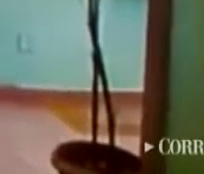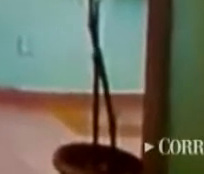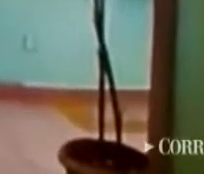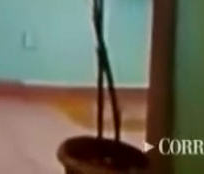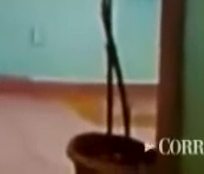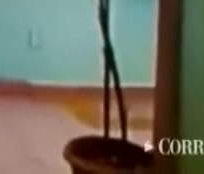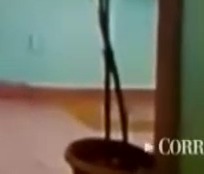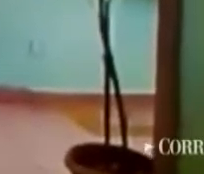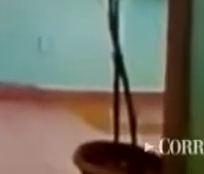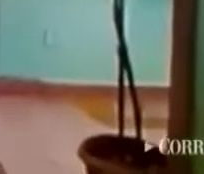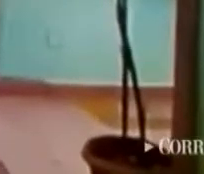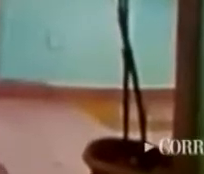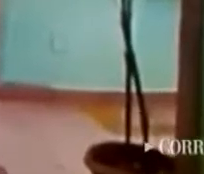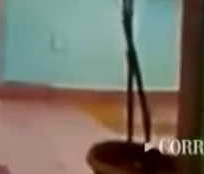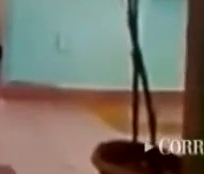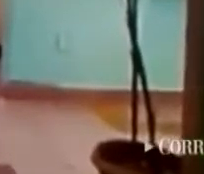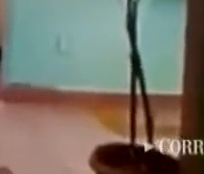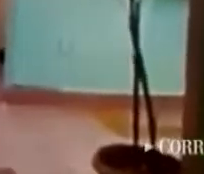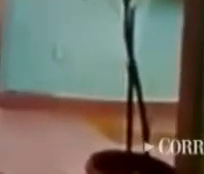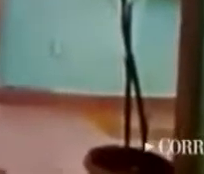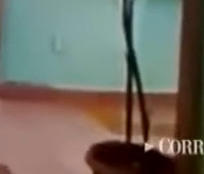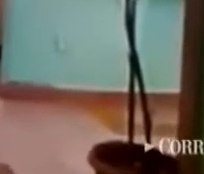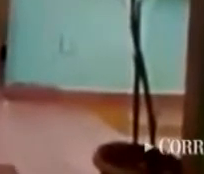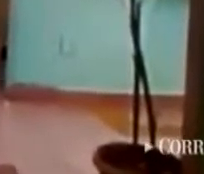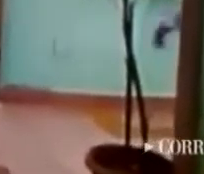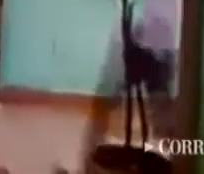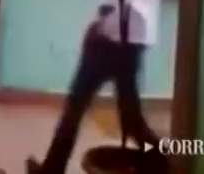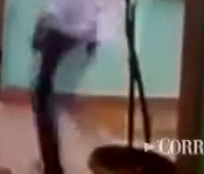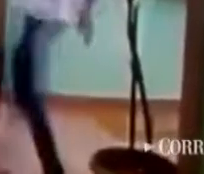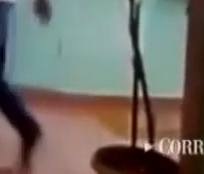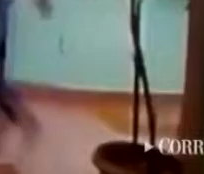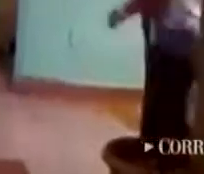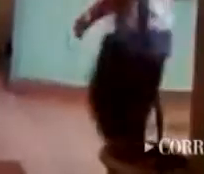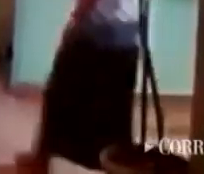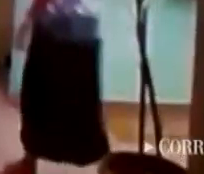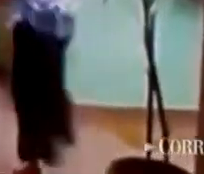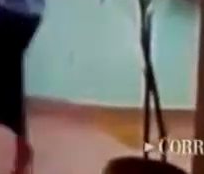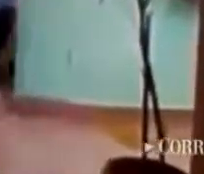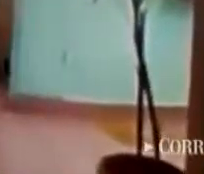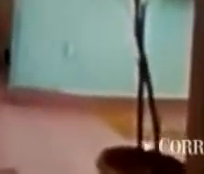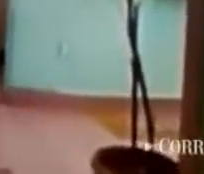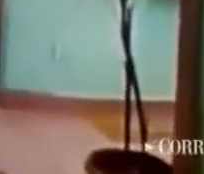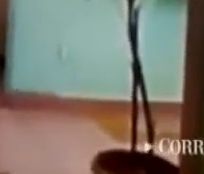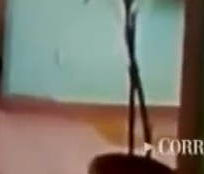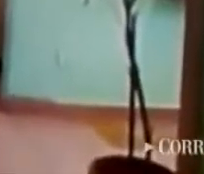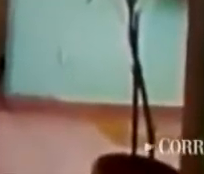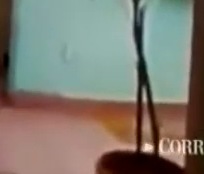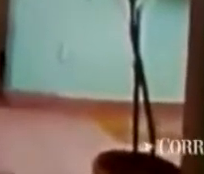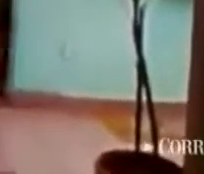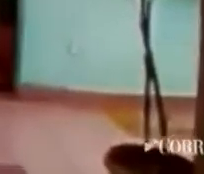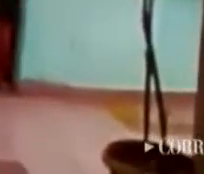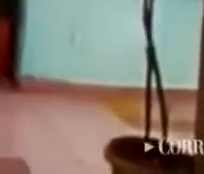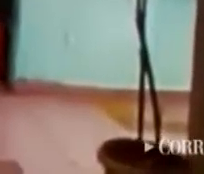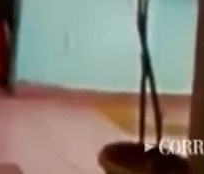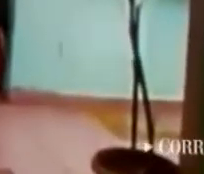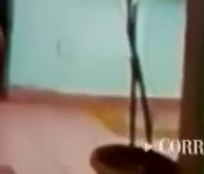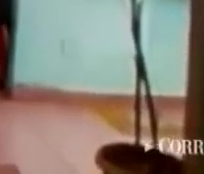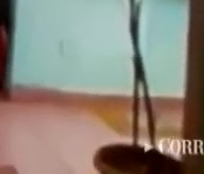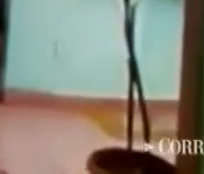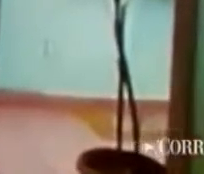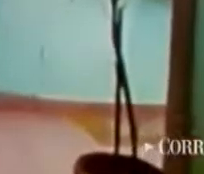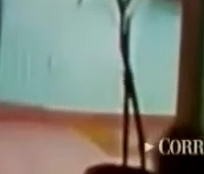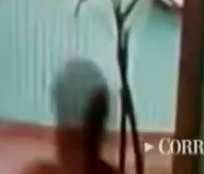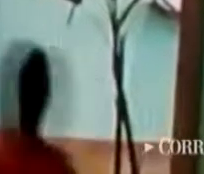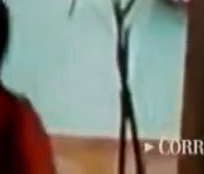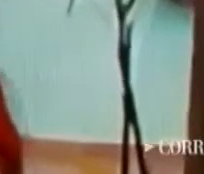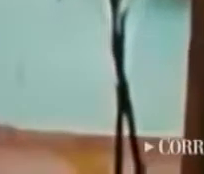agride a vice-diretora com um tapa. O adolescente coloca o bebê em um banco e ajuda a mulher a agredir a profissional da escola.